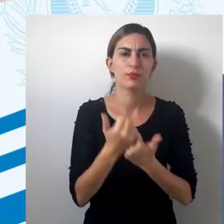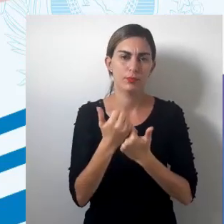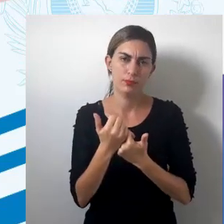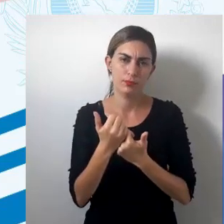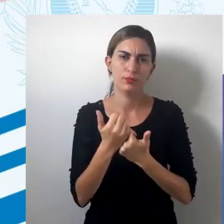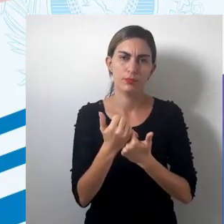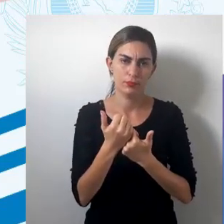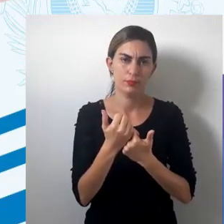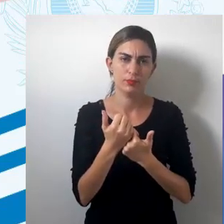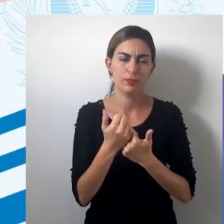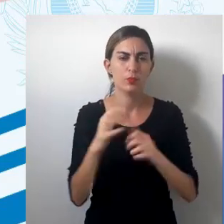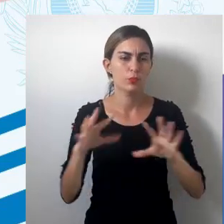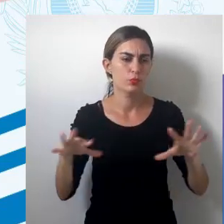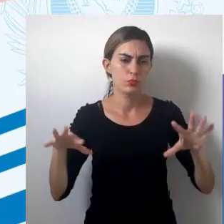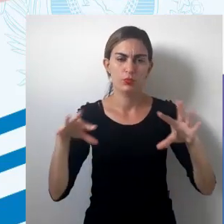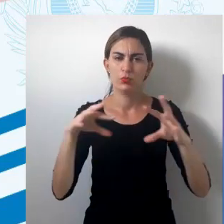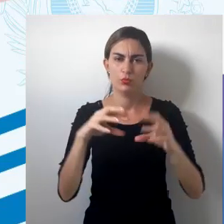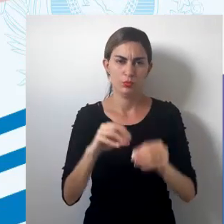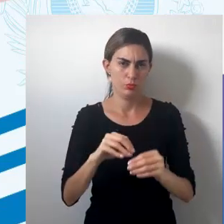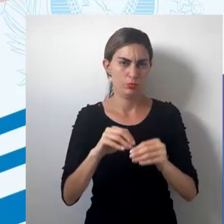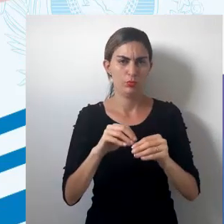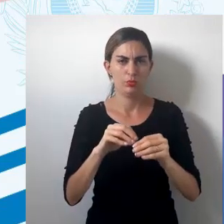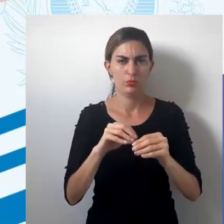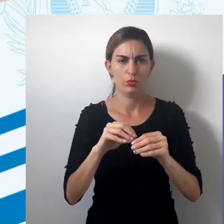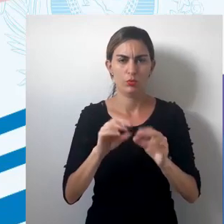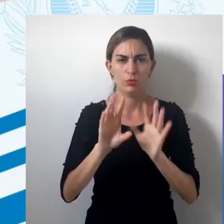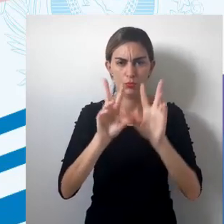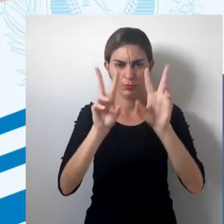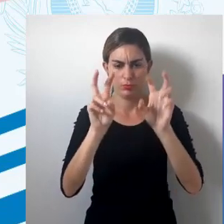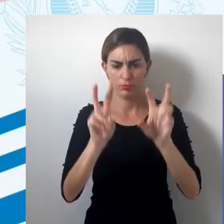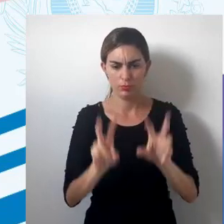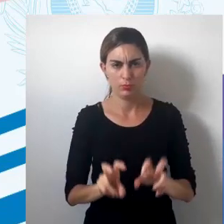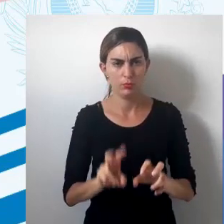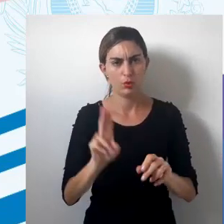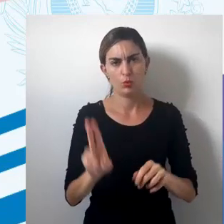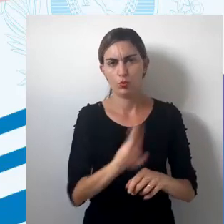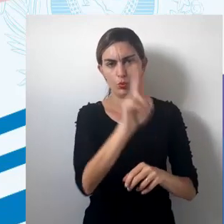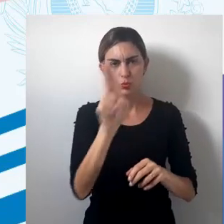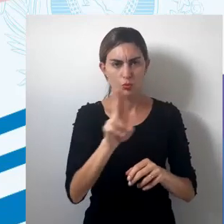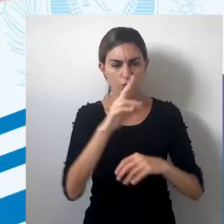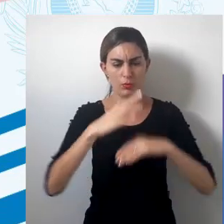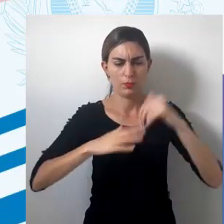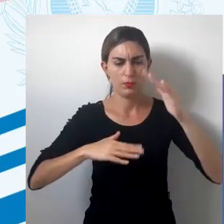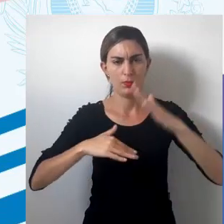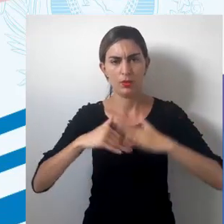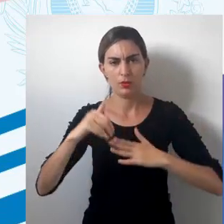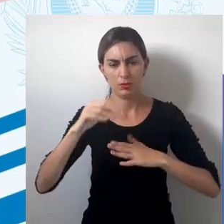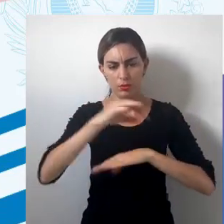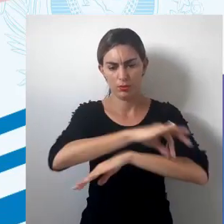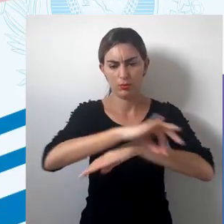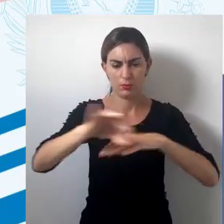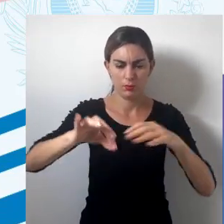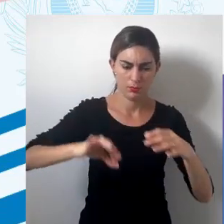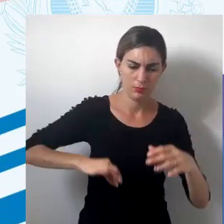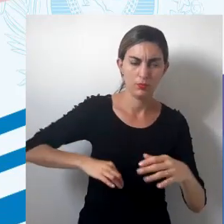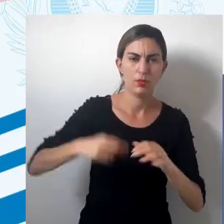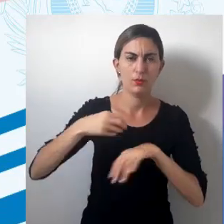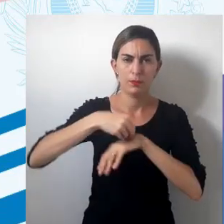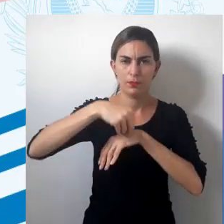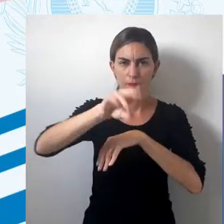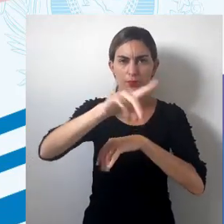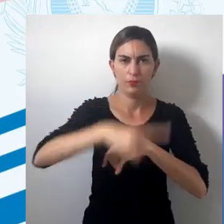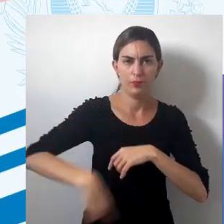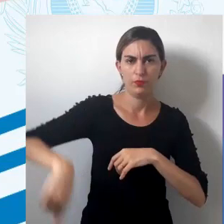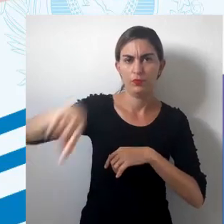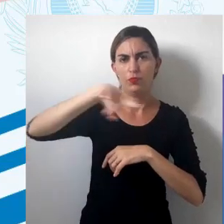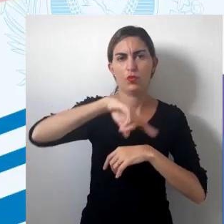todo esse conteúdo. A utilidade prática da cartografia é trazer para nós